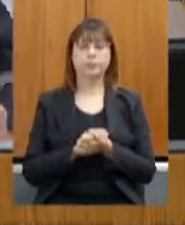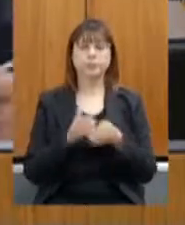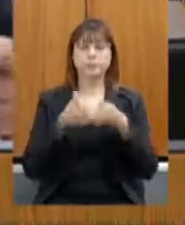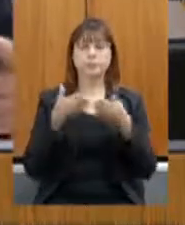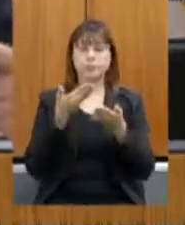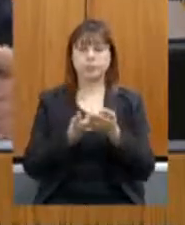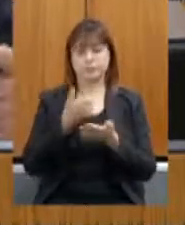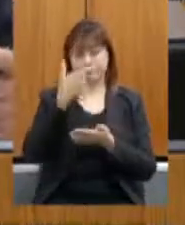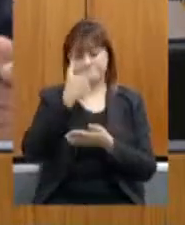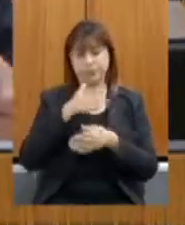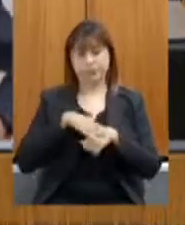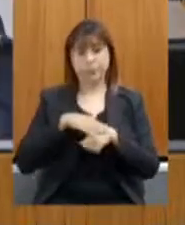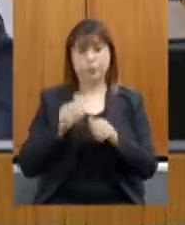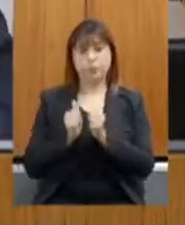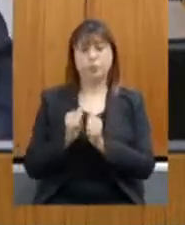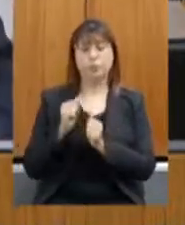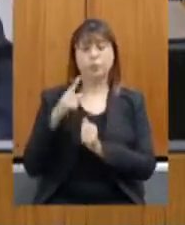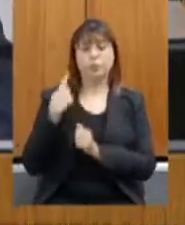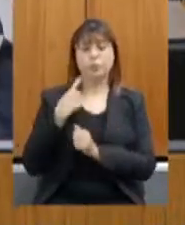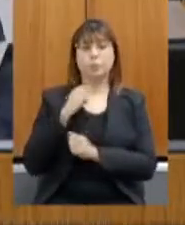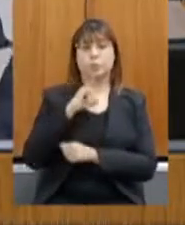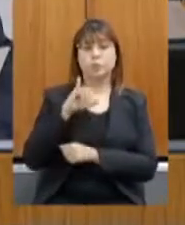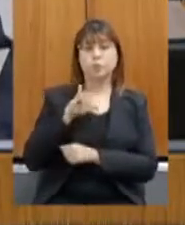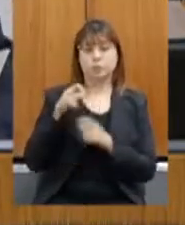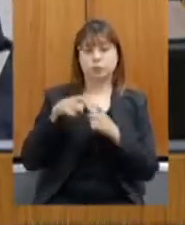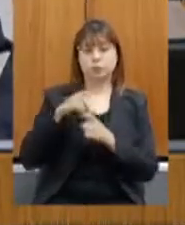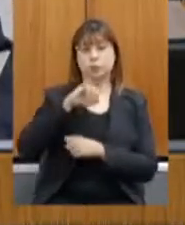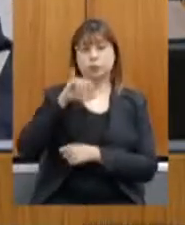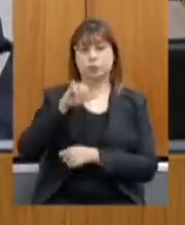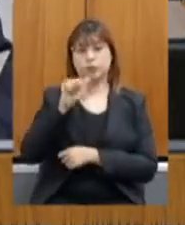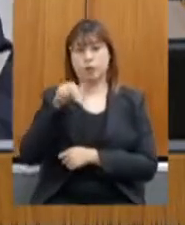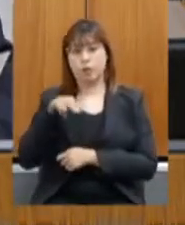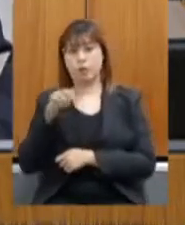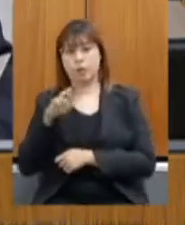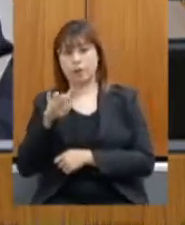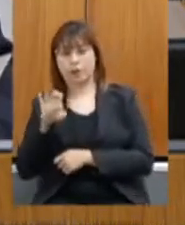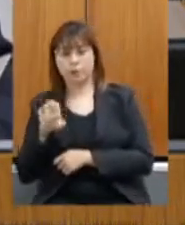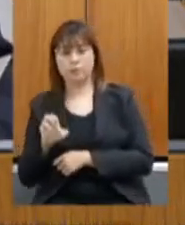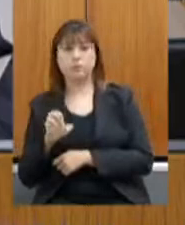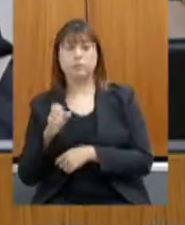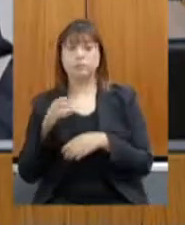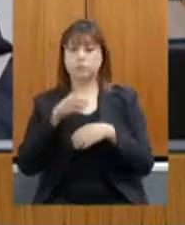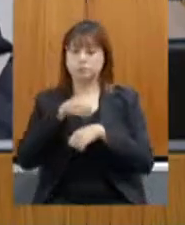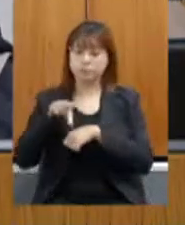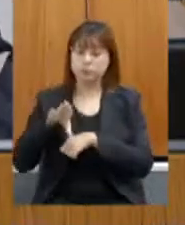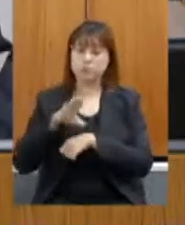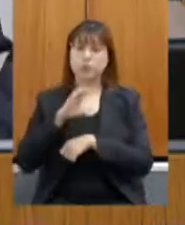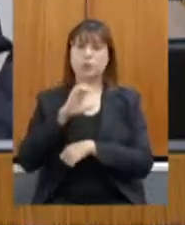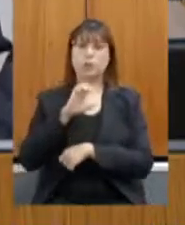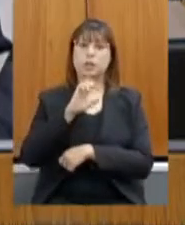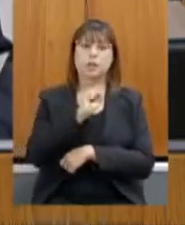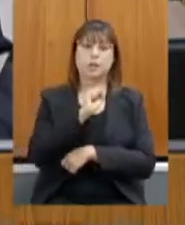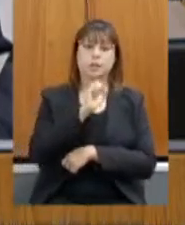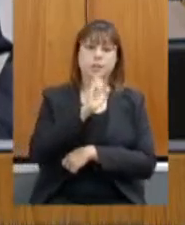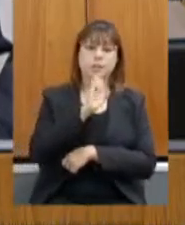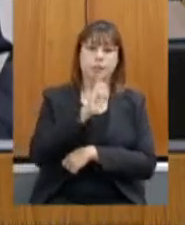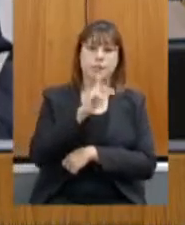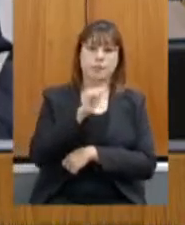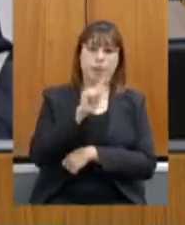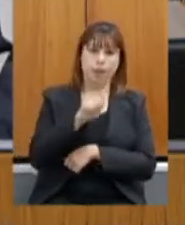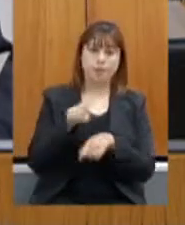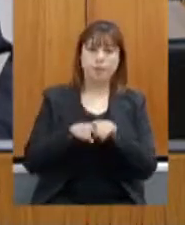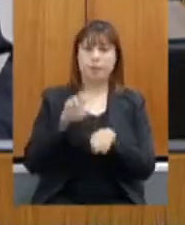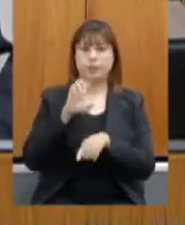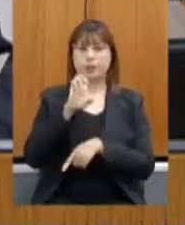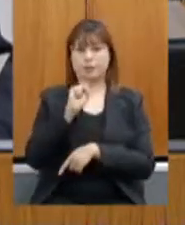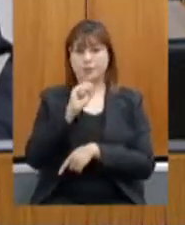de minha autoria junto com o deputado doutor Jean Freire que requer seja encaminhado a SEAPA e a CEPLAG pedido de providências para